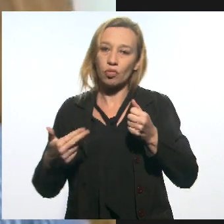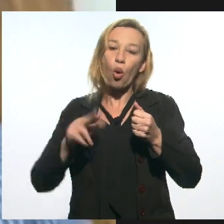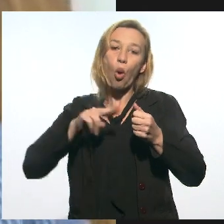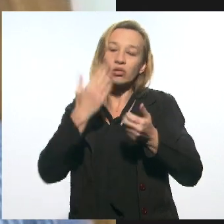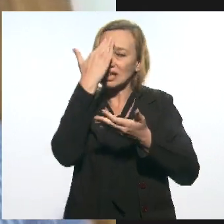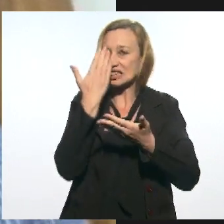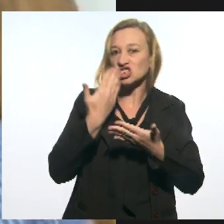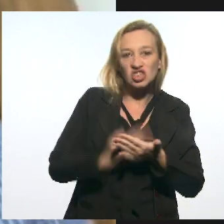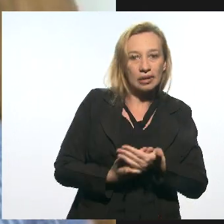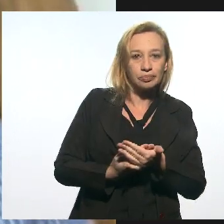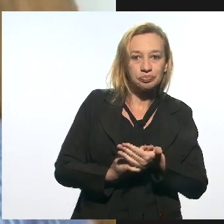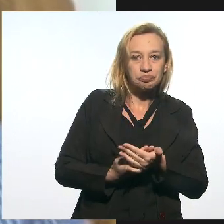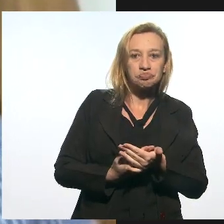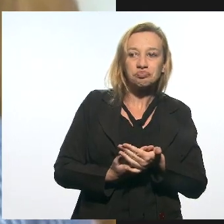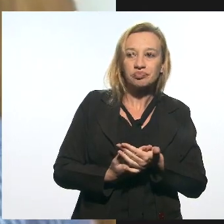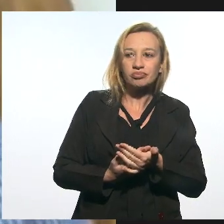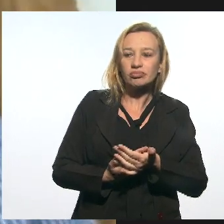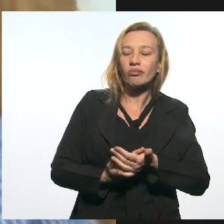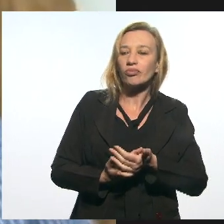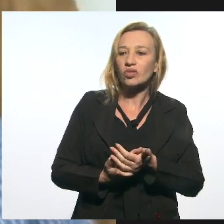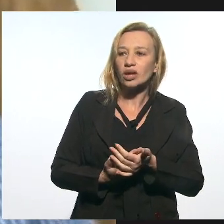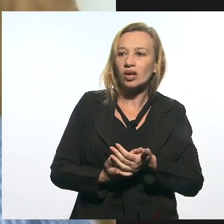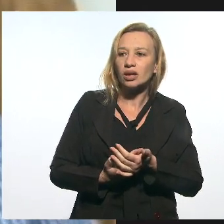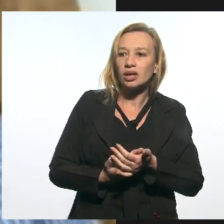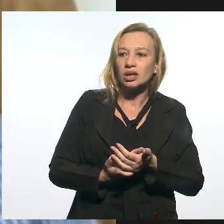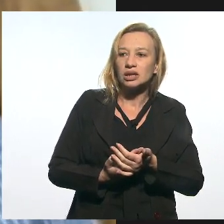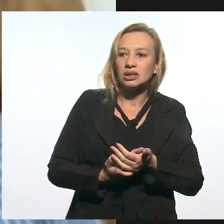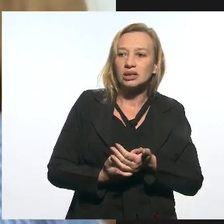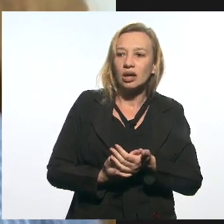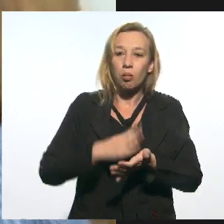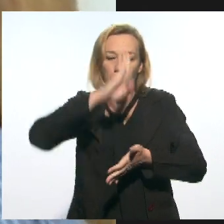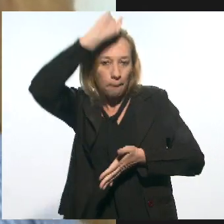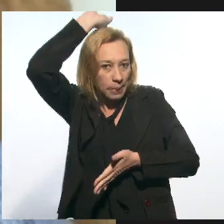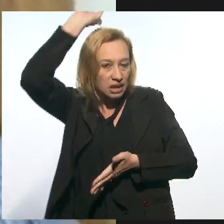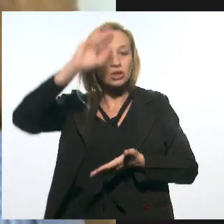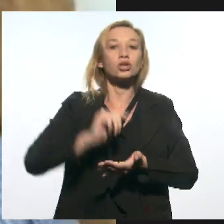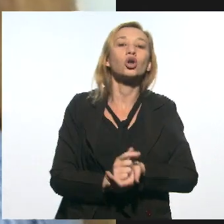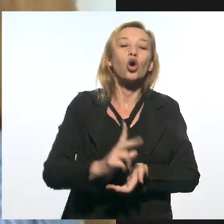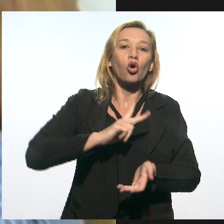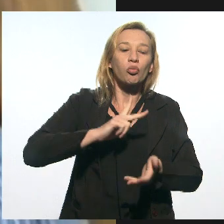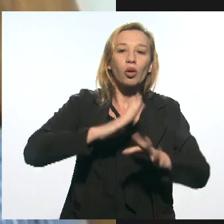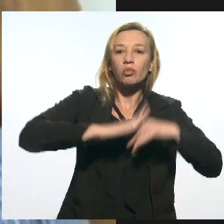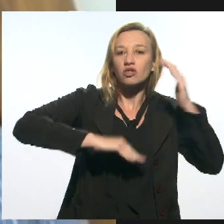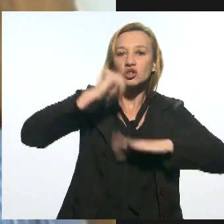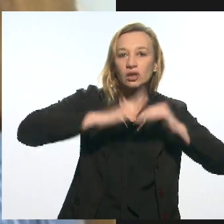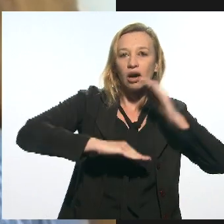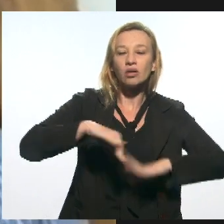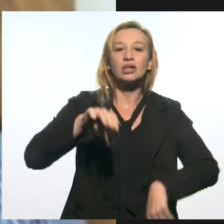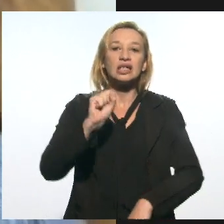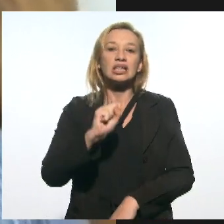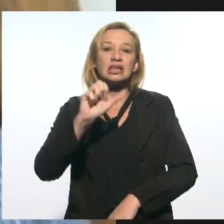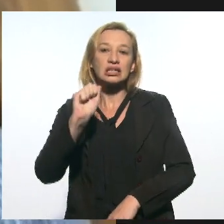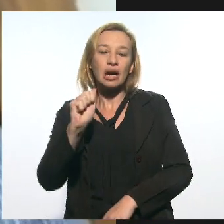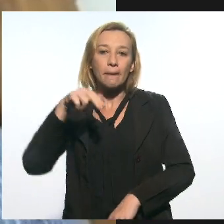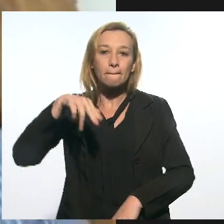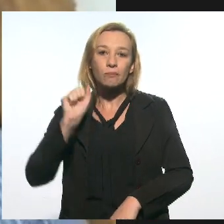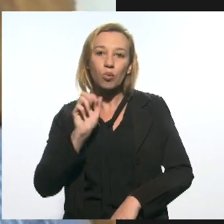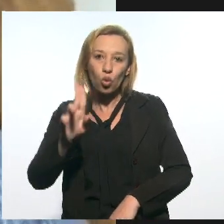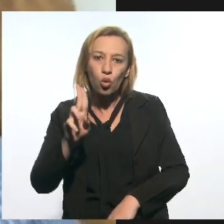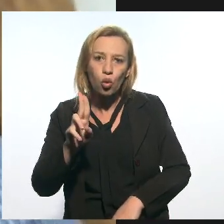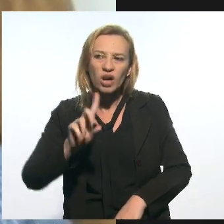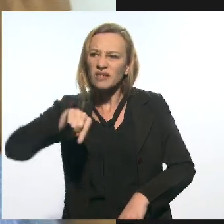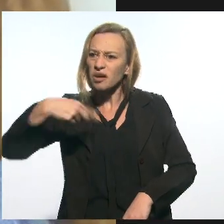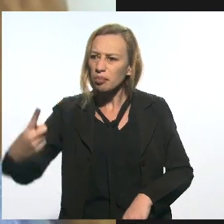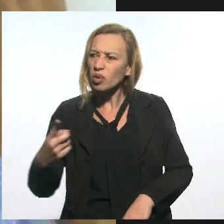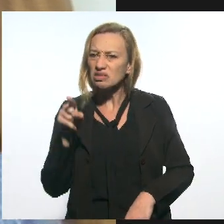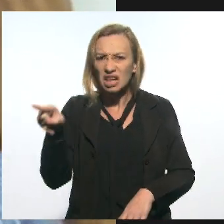acreditar que a gente vai botar o bombeiro em risco, o próprio profissional do SAMU em risco, depois